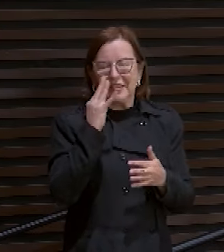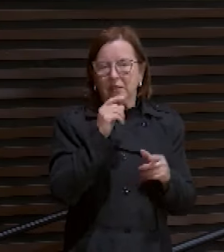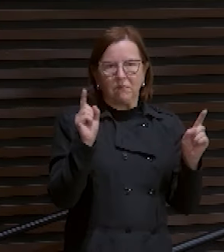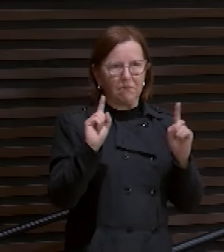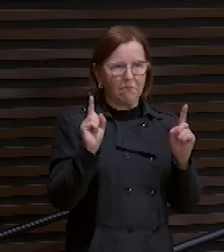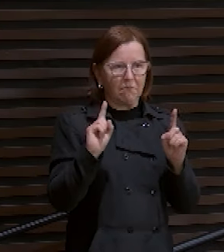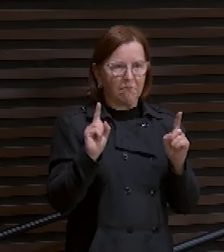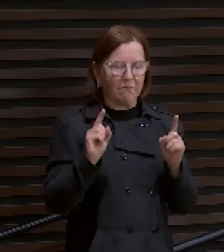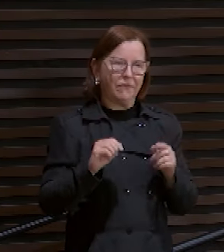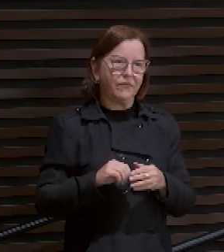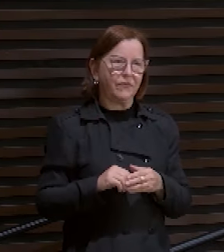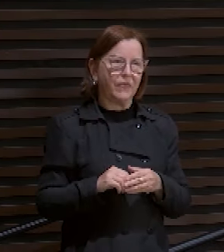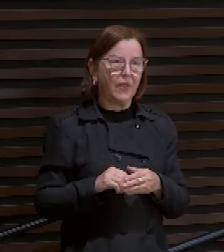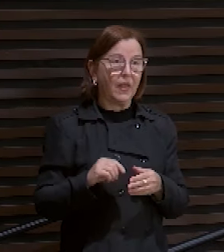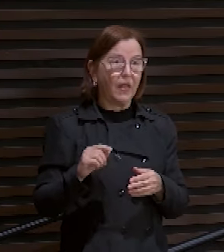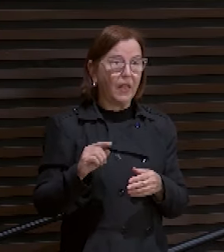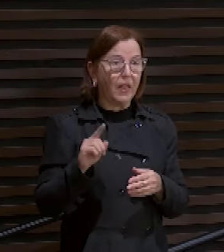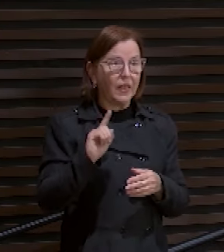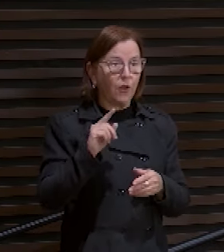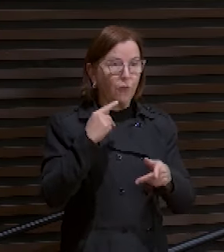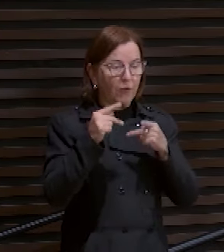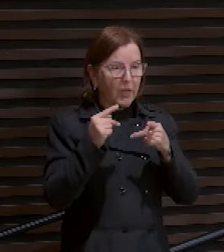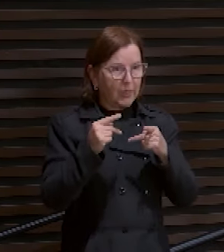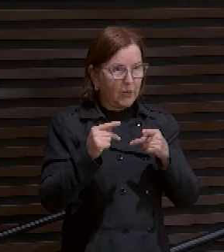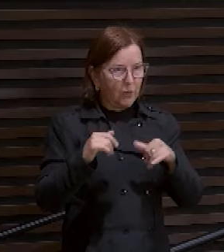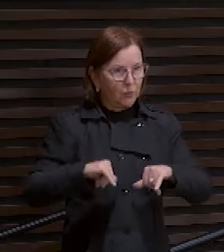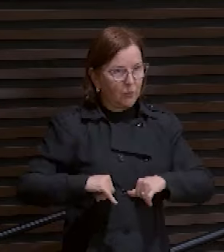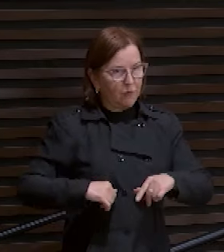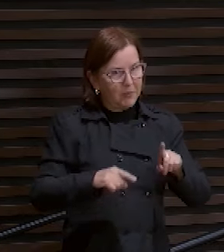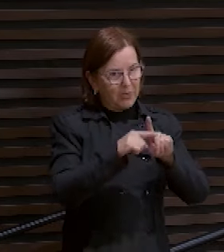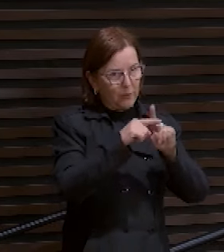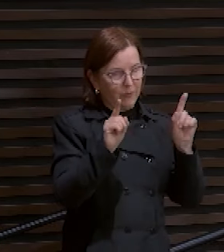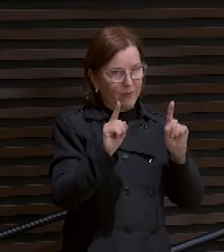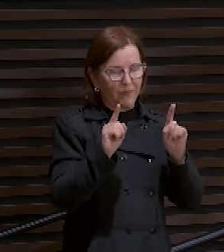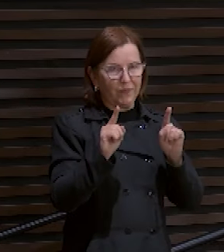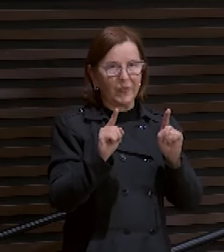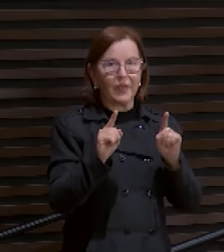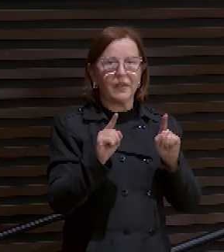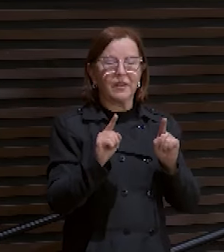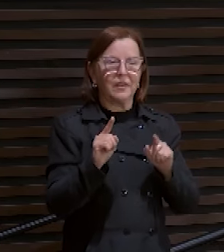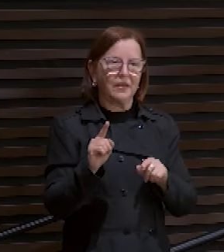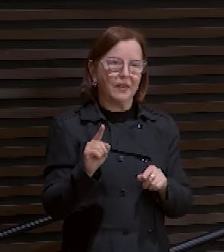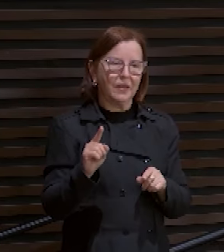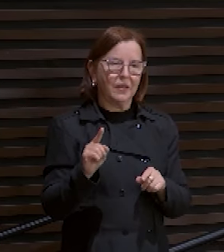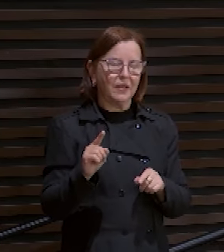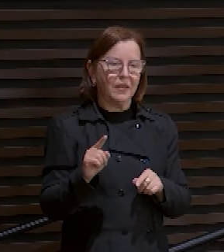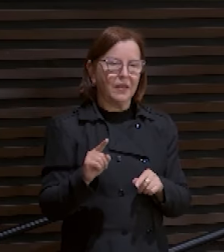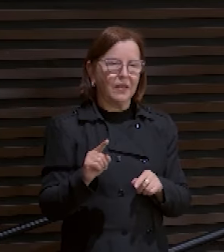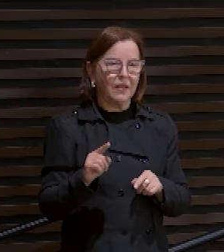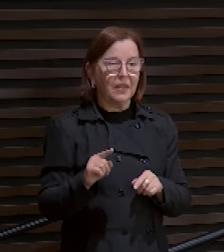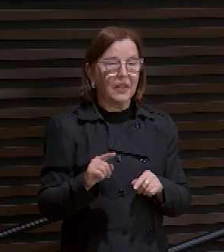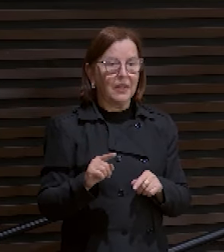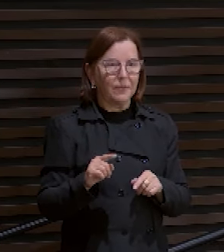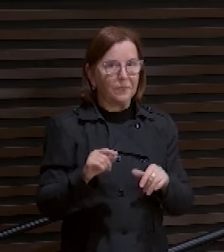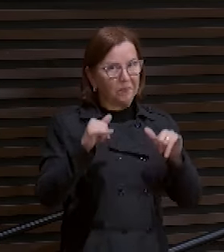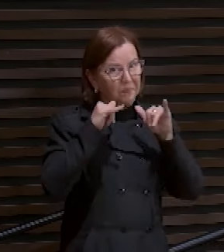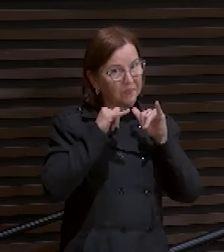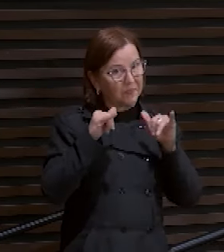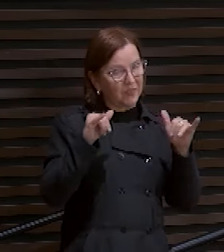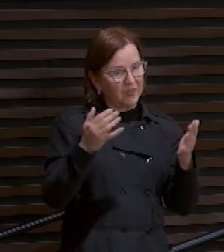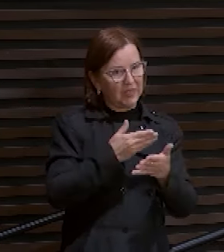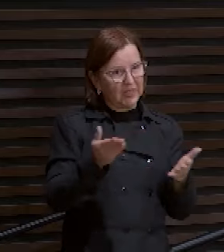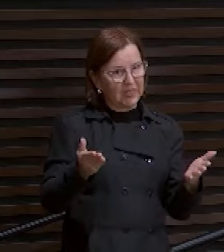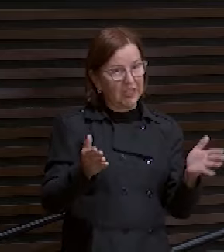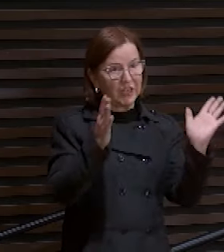E eu não estou falando do sofrimento da cruz, não. Não estou falando do sofrimento da cruz, não. Eu vou dizer uma coisa para vocês.